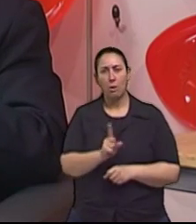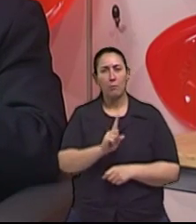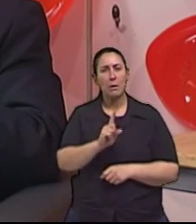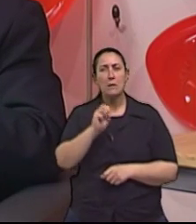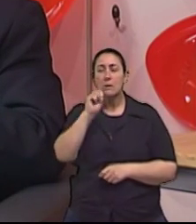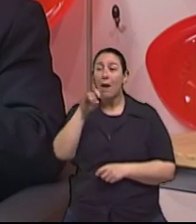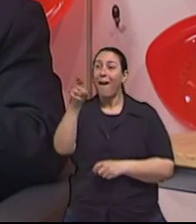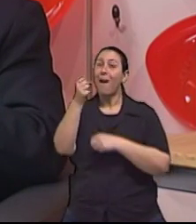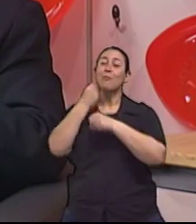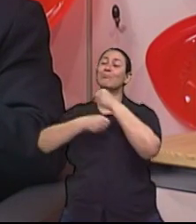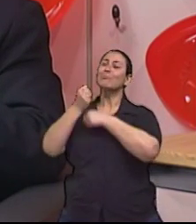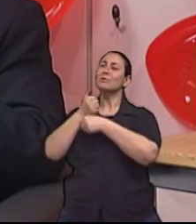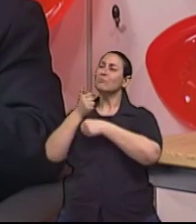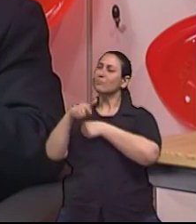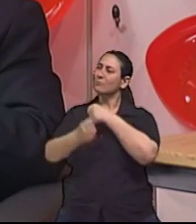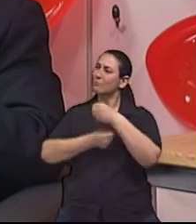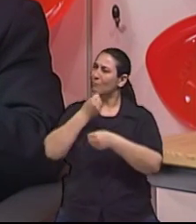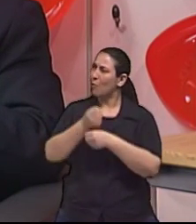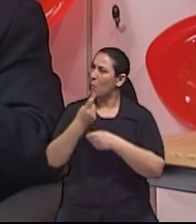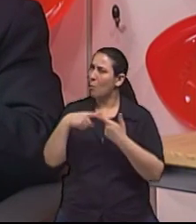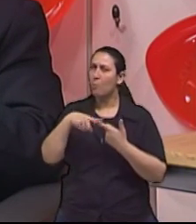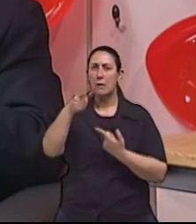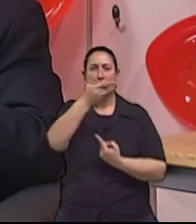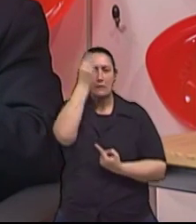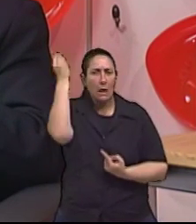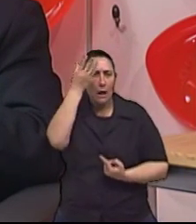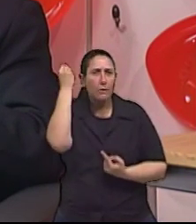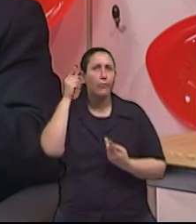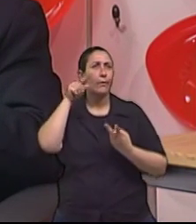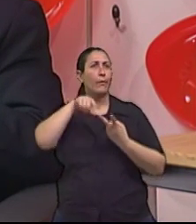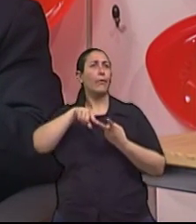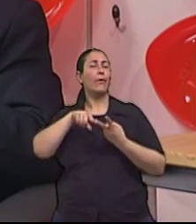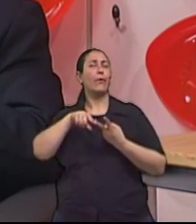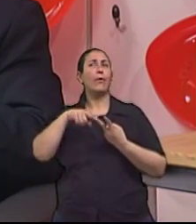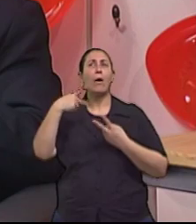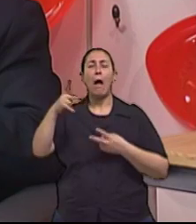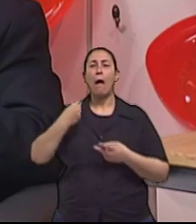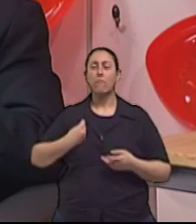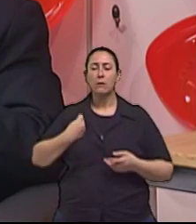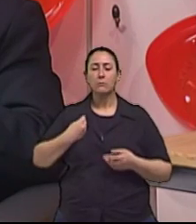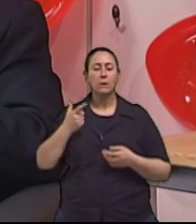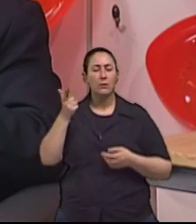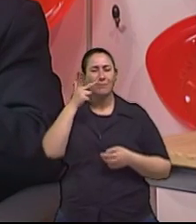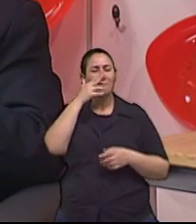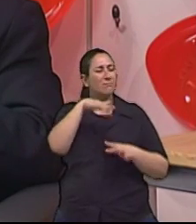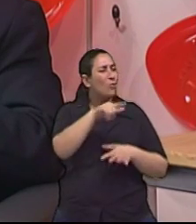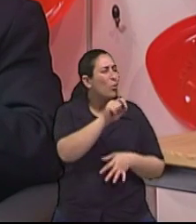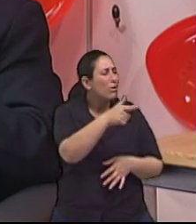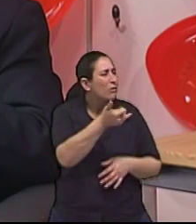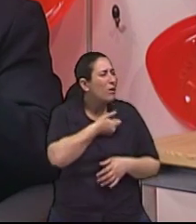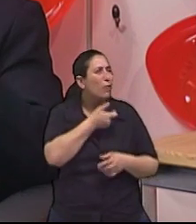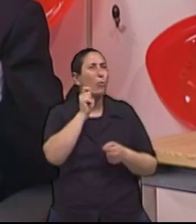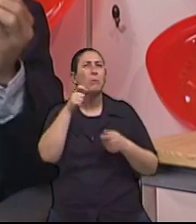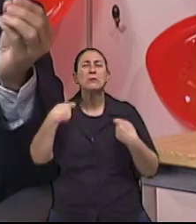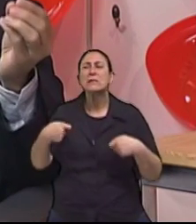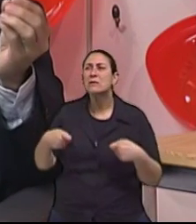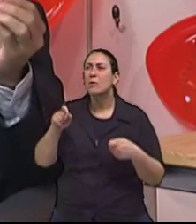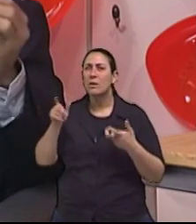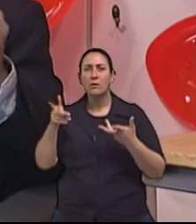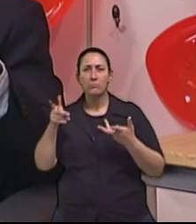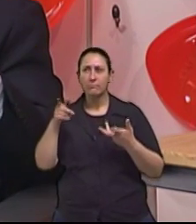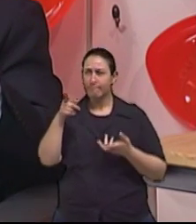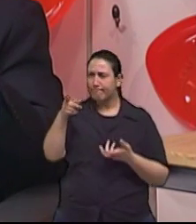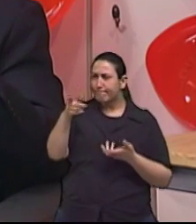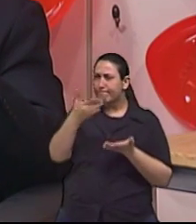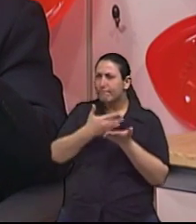Claro. Então, se esses esquecimentos começam a atrapalhar o dia a dia dela, começam a se tornar frequentes, né? Uma outra coisa importante é